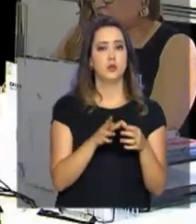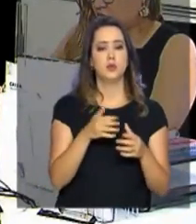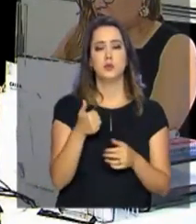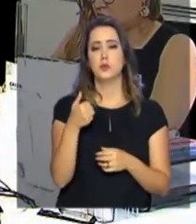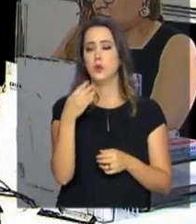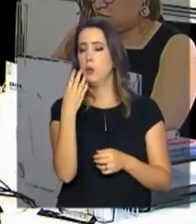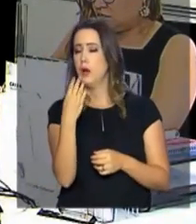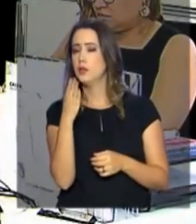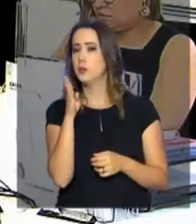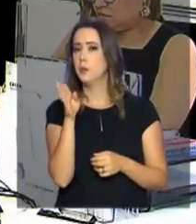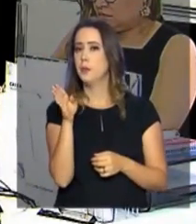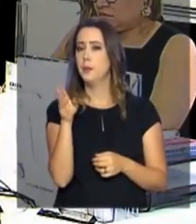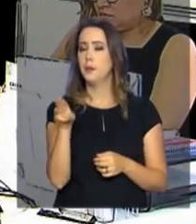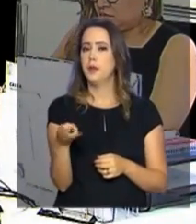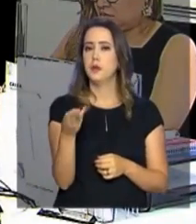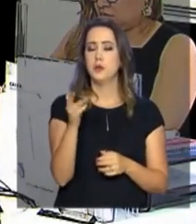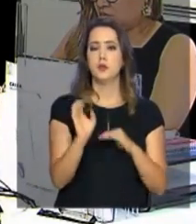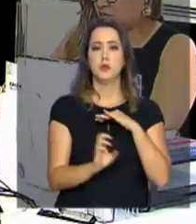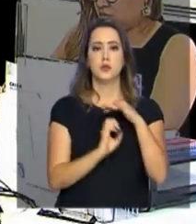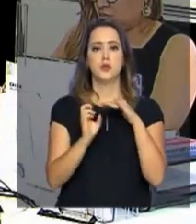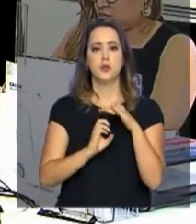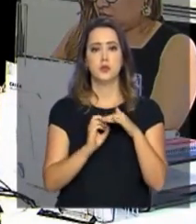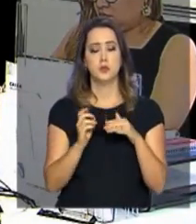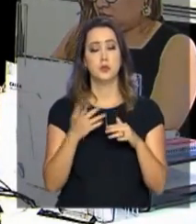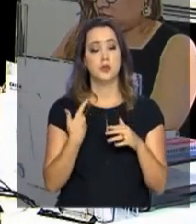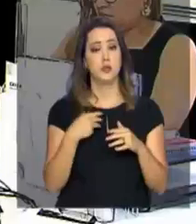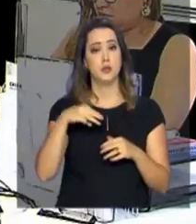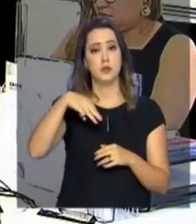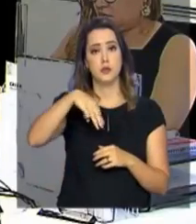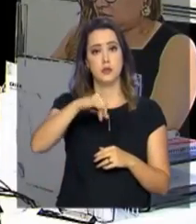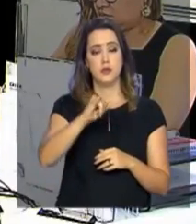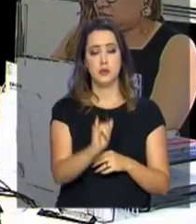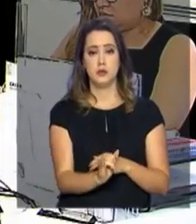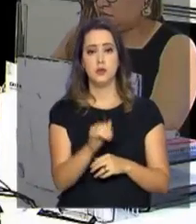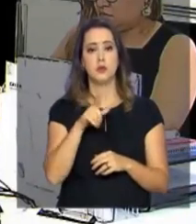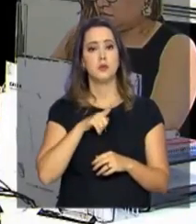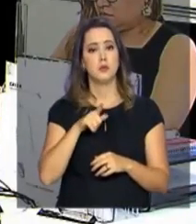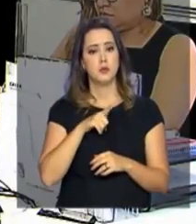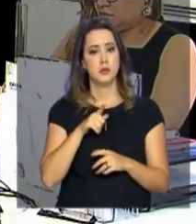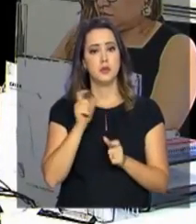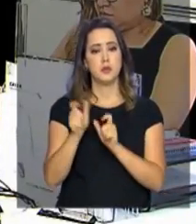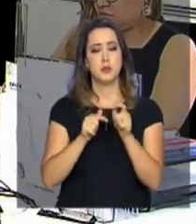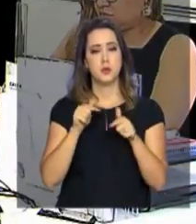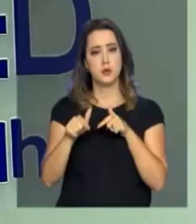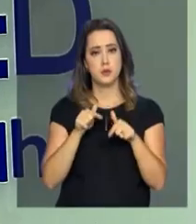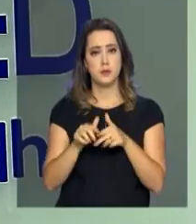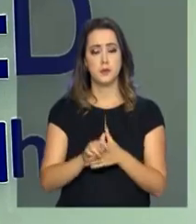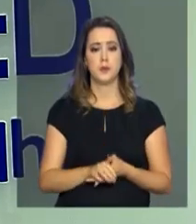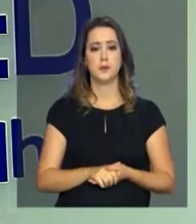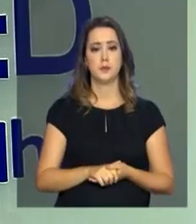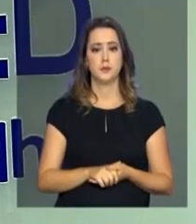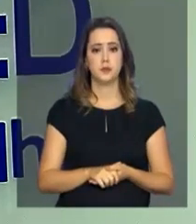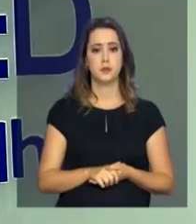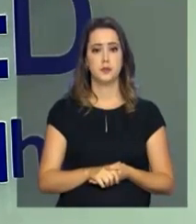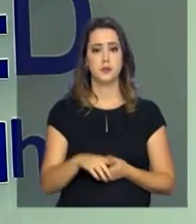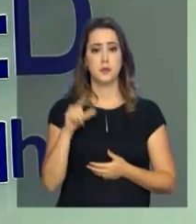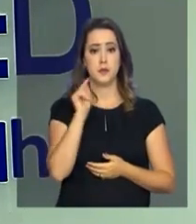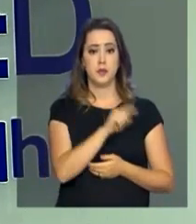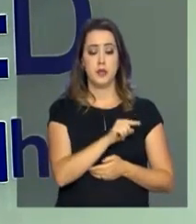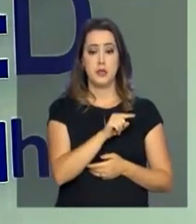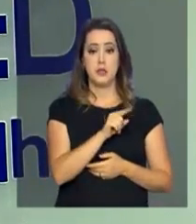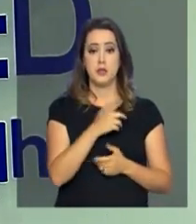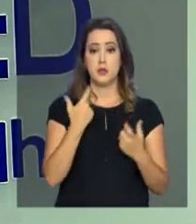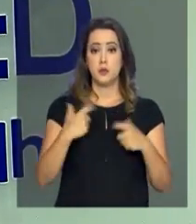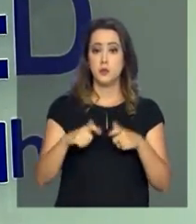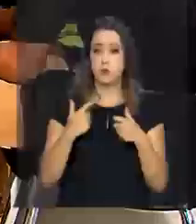estão 4 milhões de empresas e microempreendedores individuais que possuem funcionários. Esta Clínica de Medicina